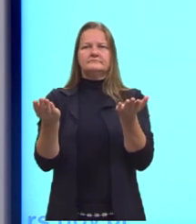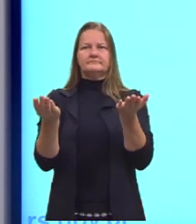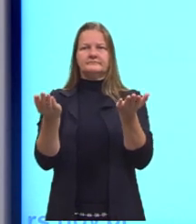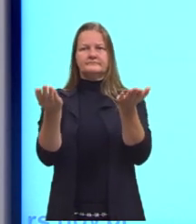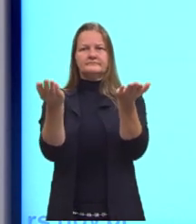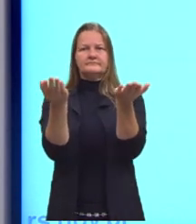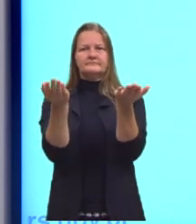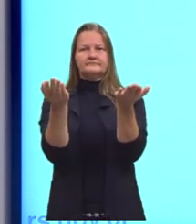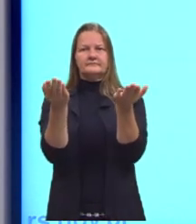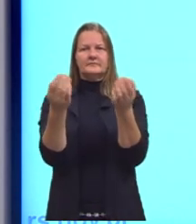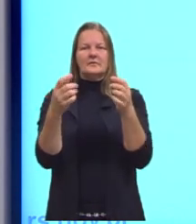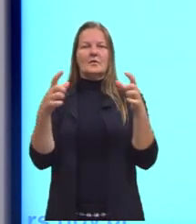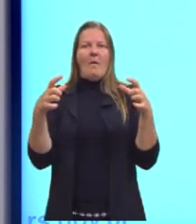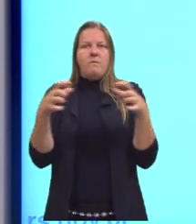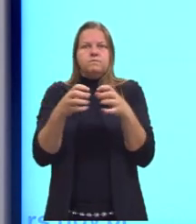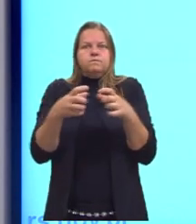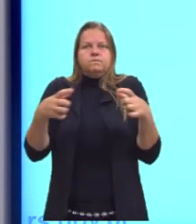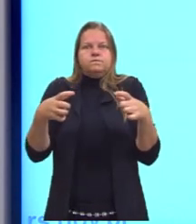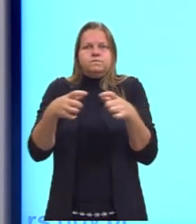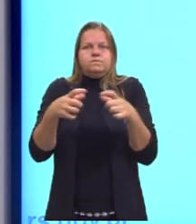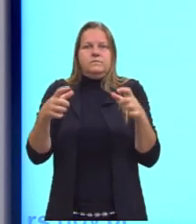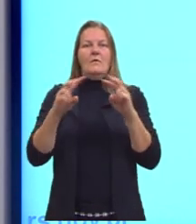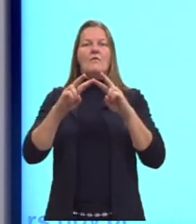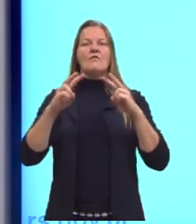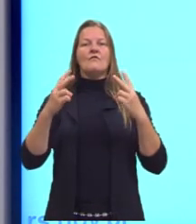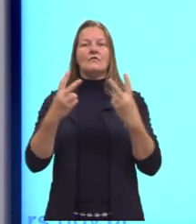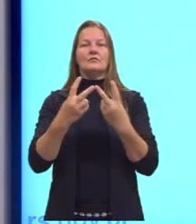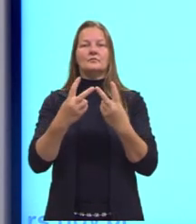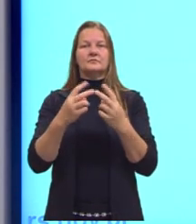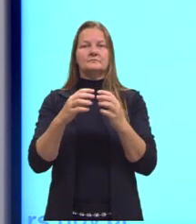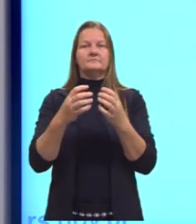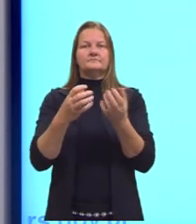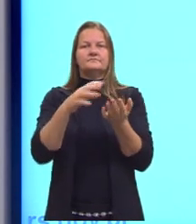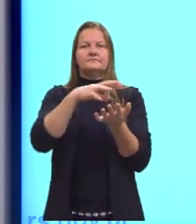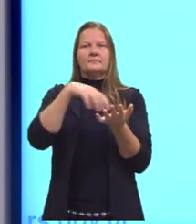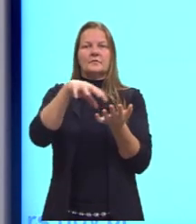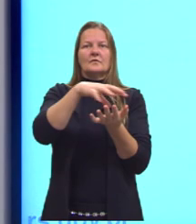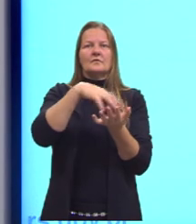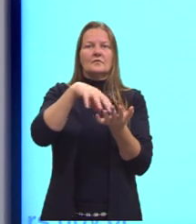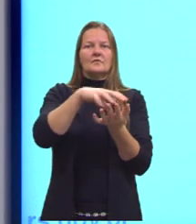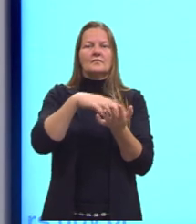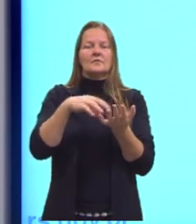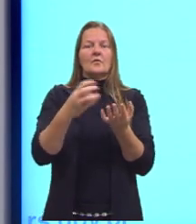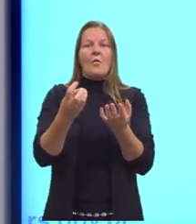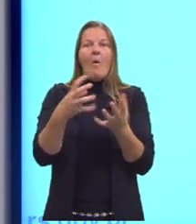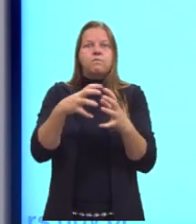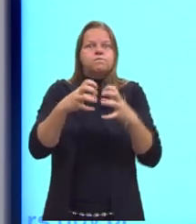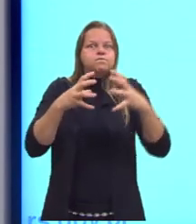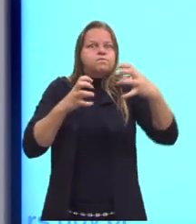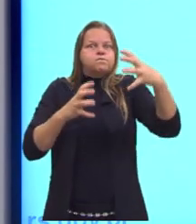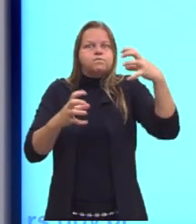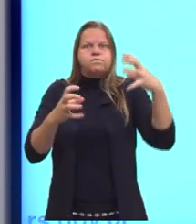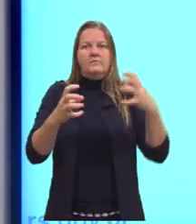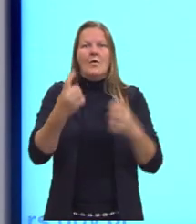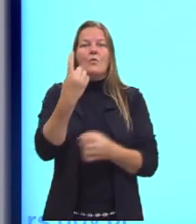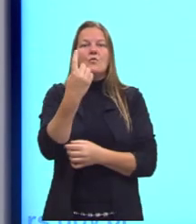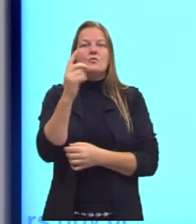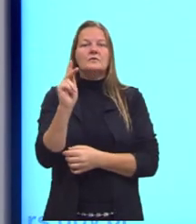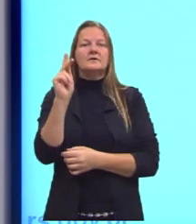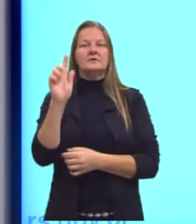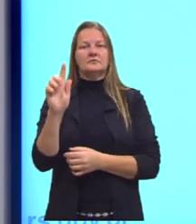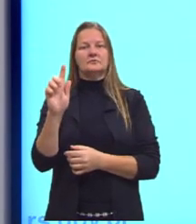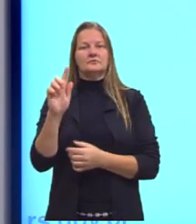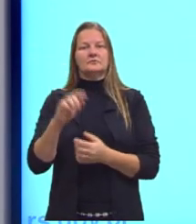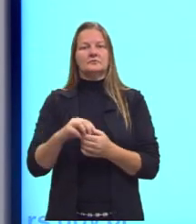Reparem no tamanho do algodão, de quanto algodão a gente precisa para chegar a um